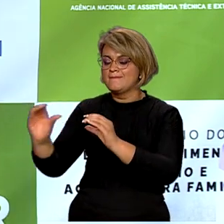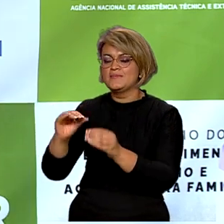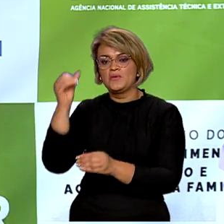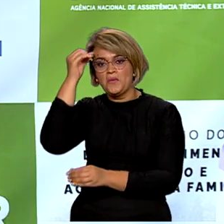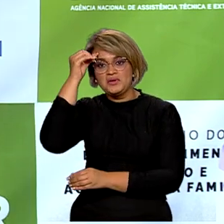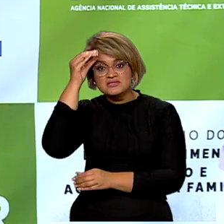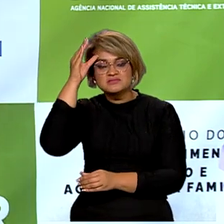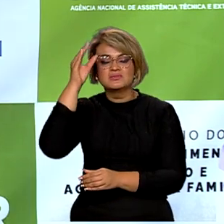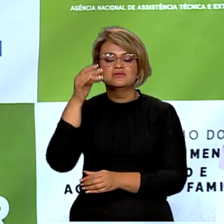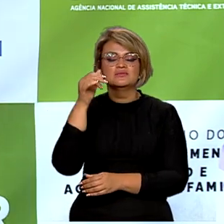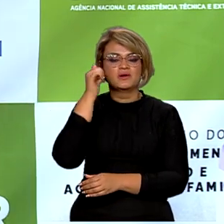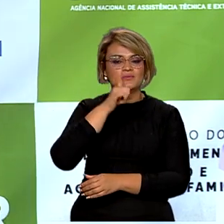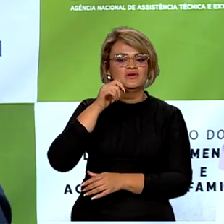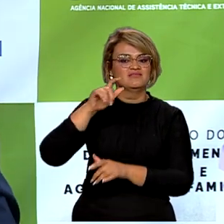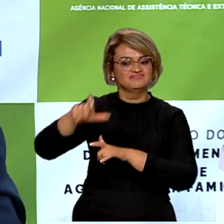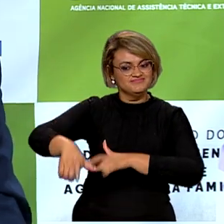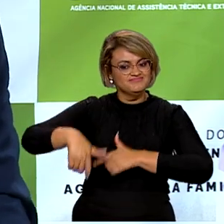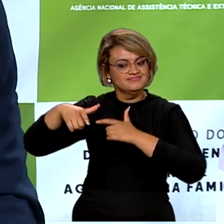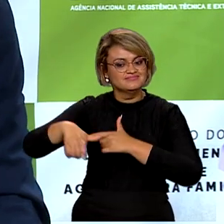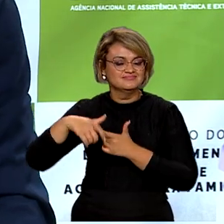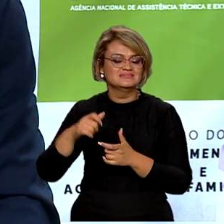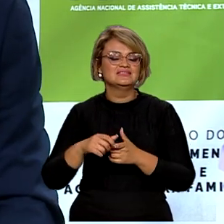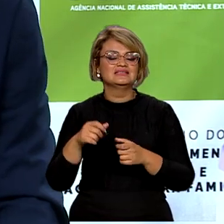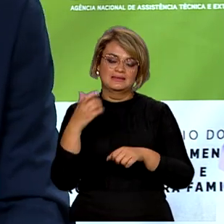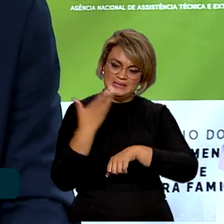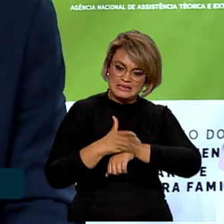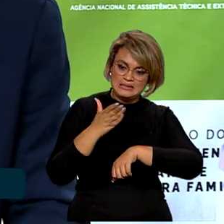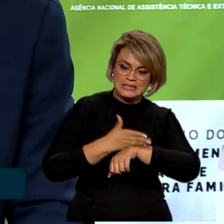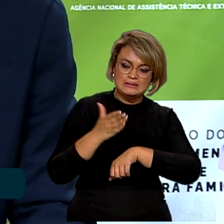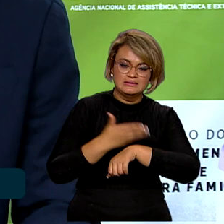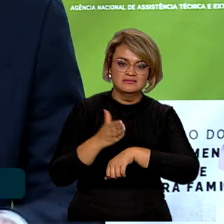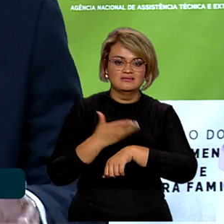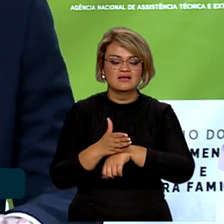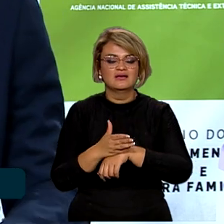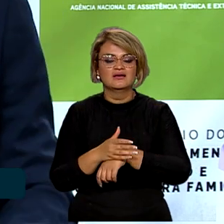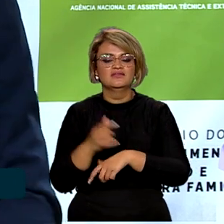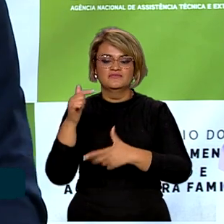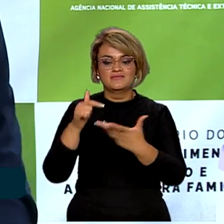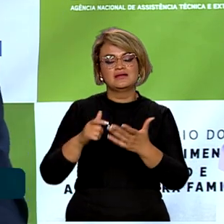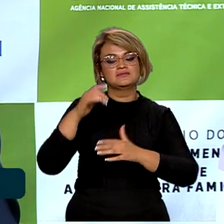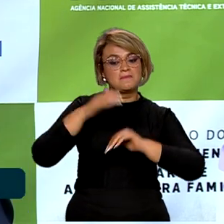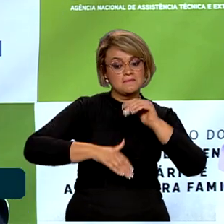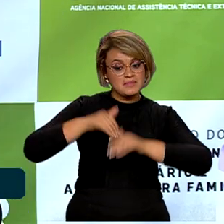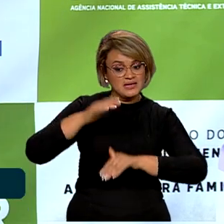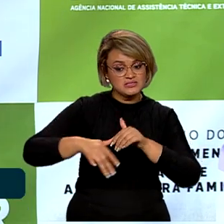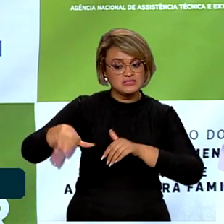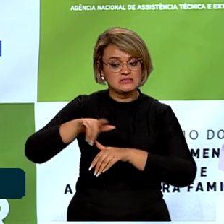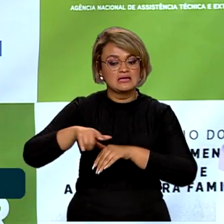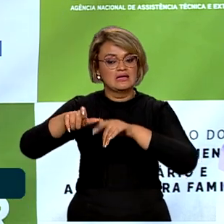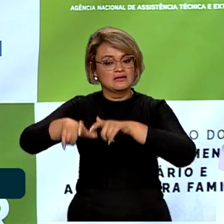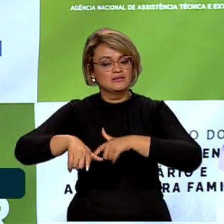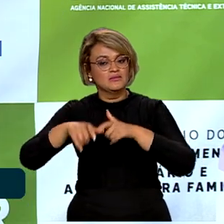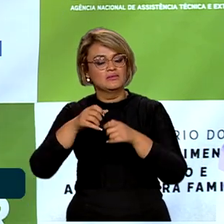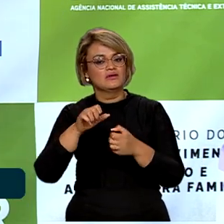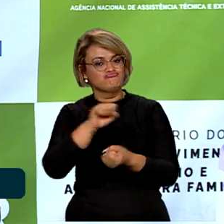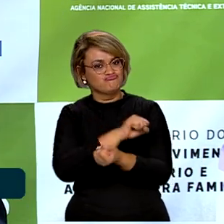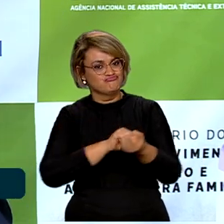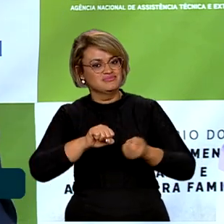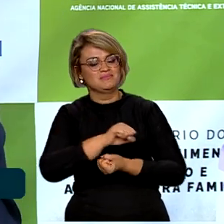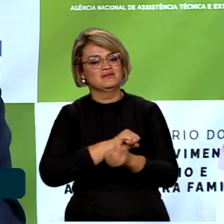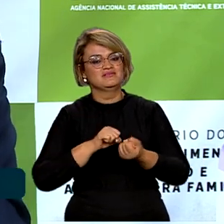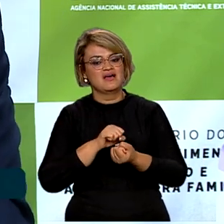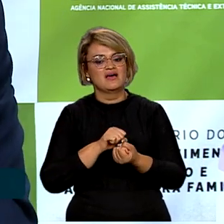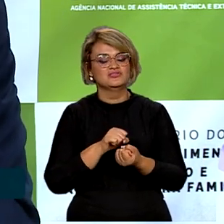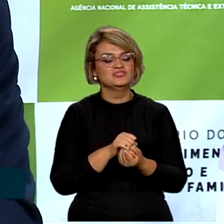técnico às mulheres agricultoras, capacitando-as a adotar práticas agrícolas mais sustentáveis, apoiá-las no